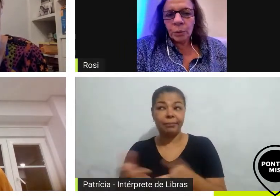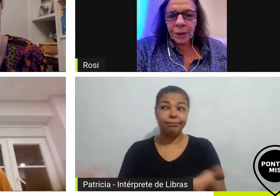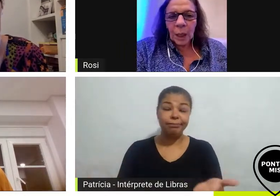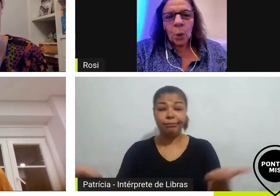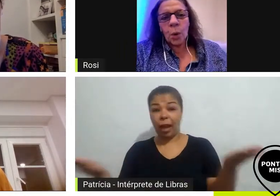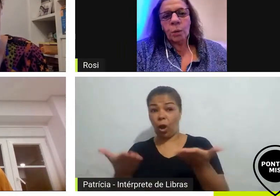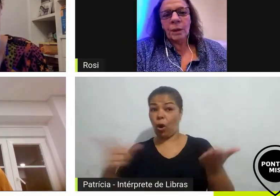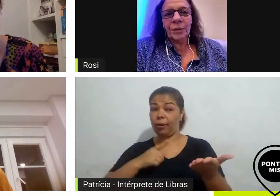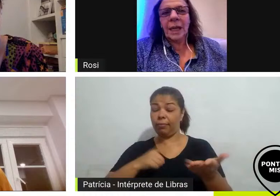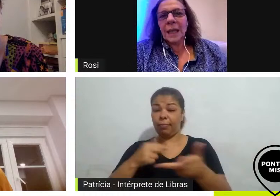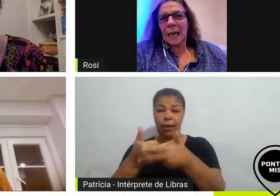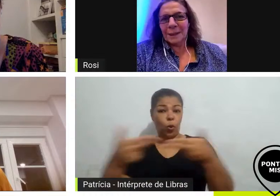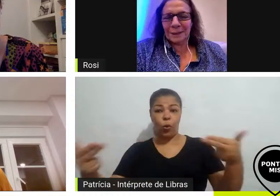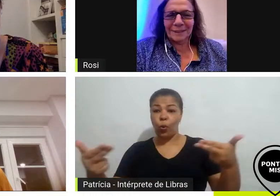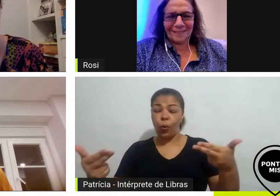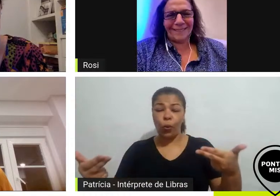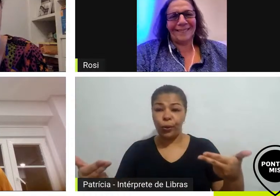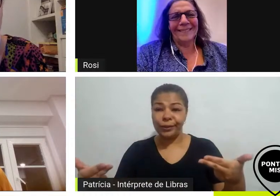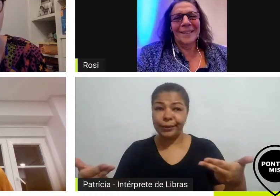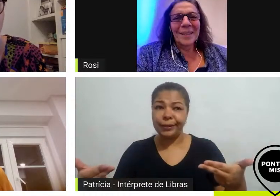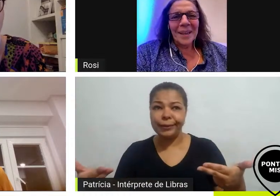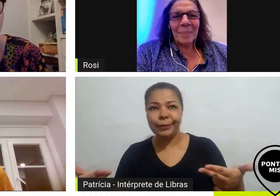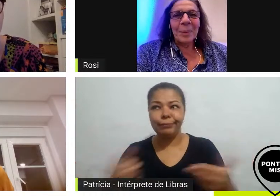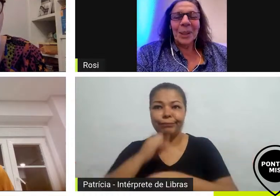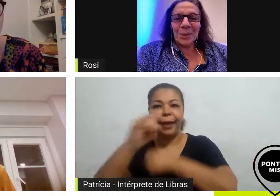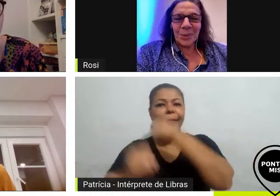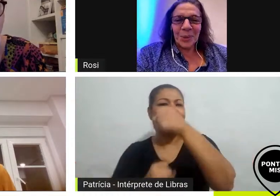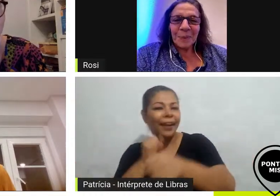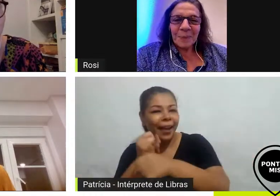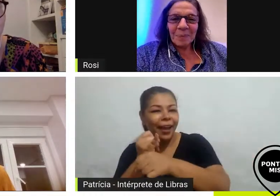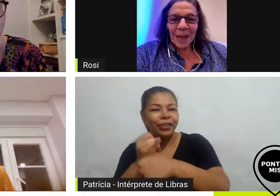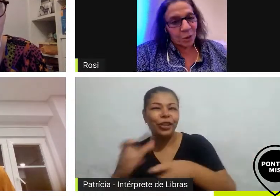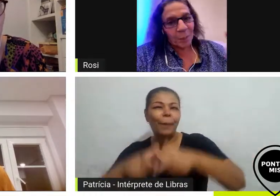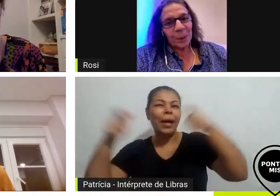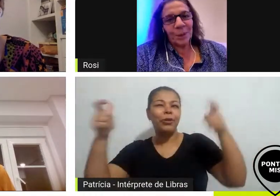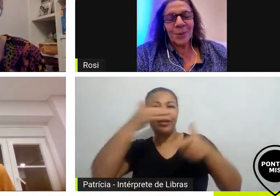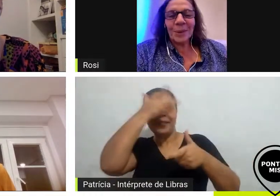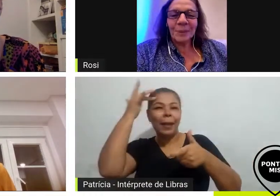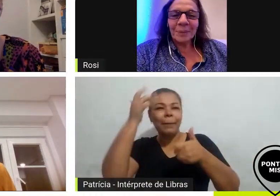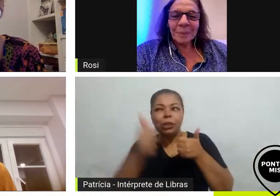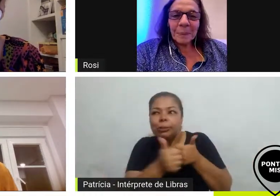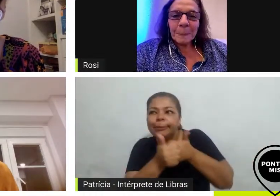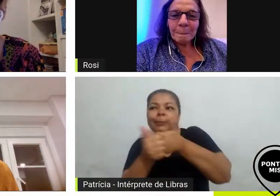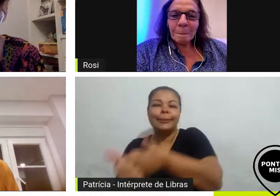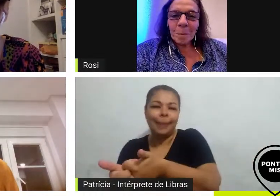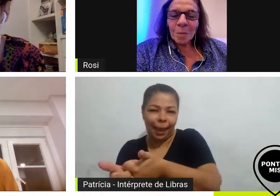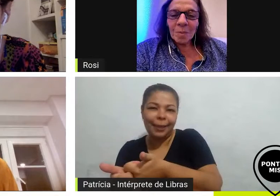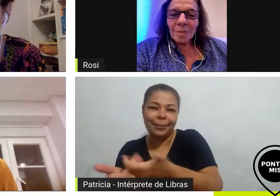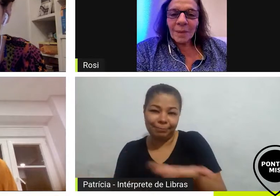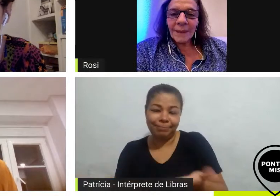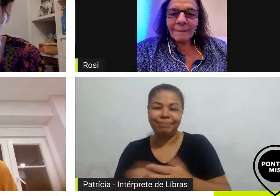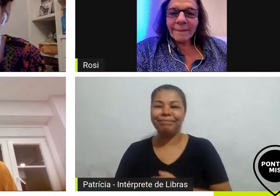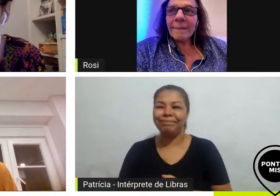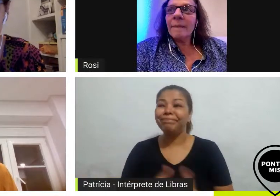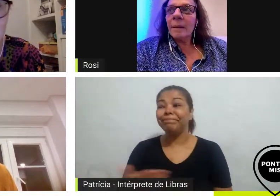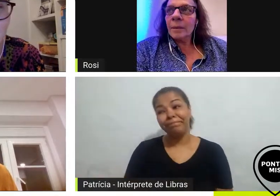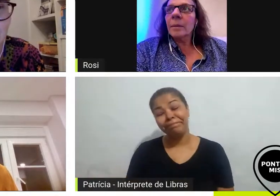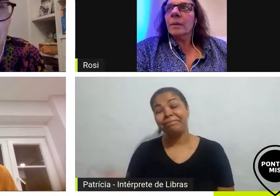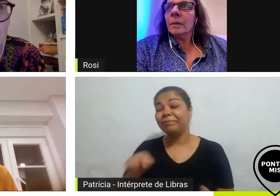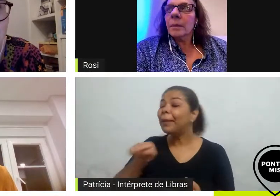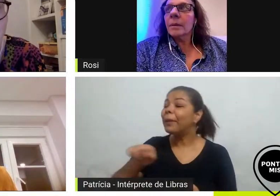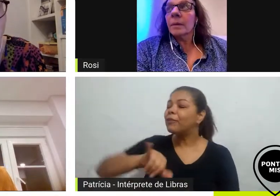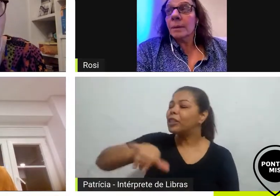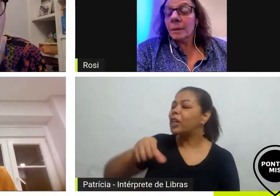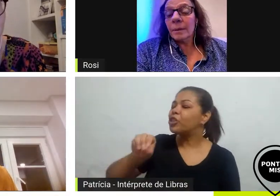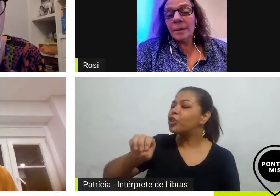todo mundo fica louco e fica atrás é por isso acho que é por isso José o que você acha que aconteceu com